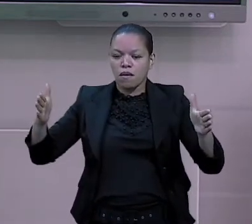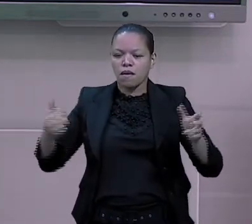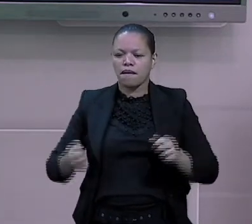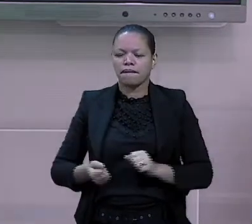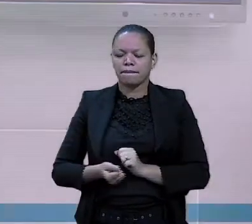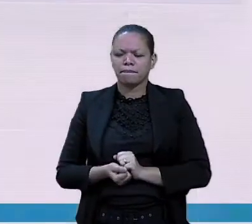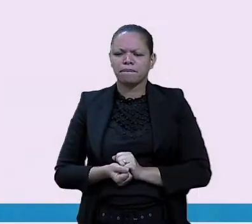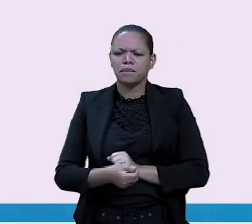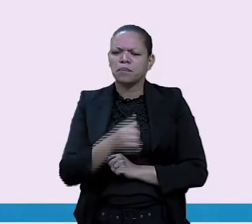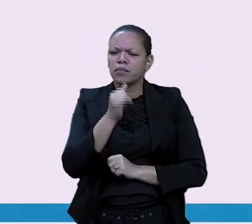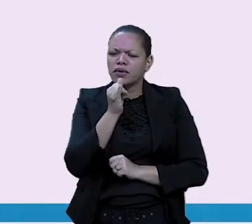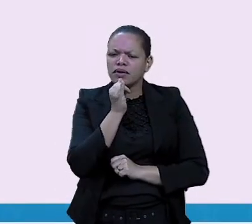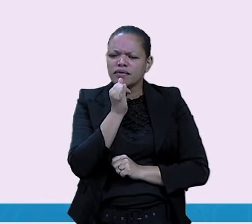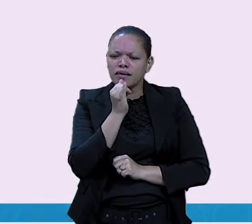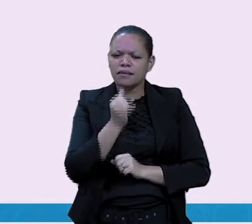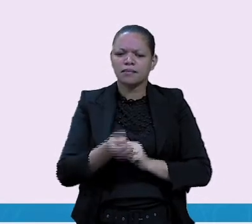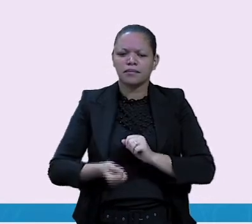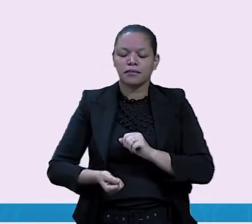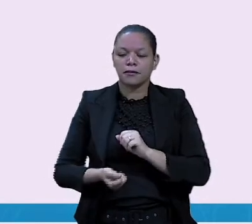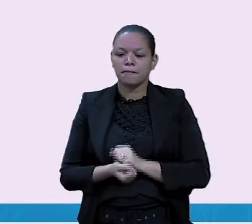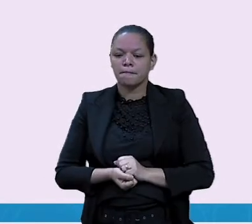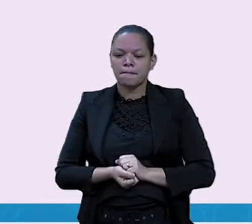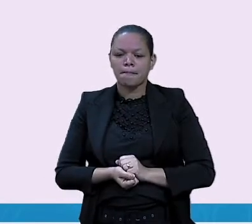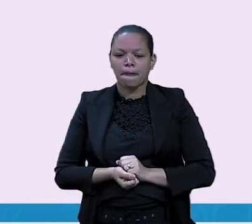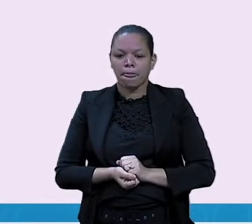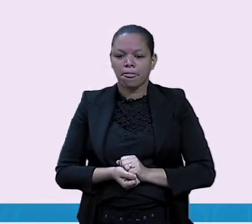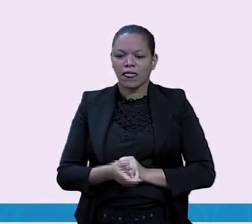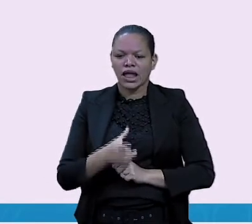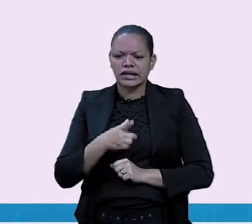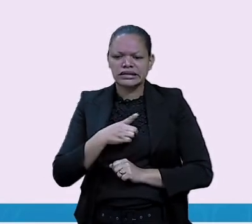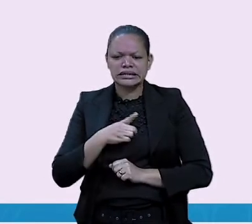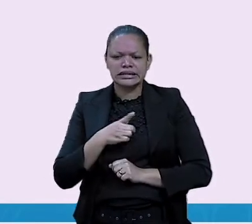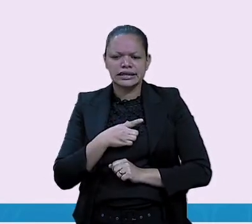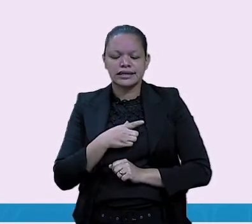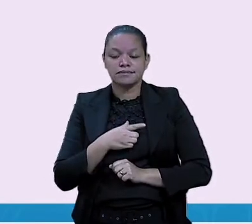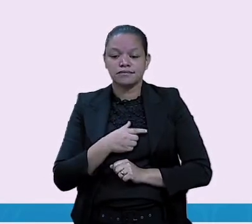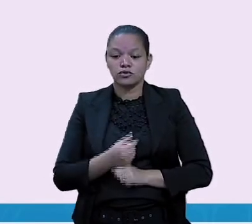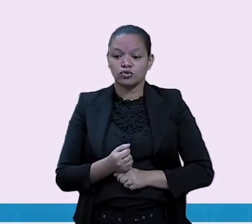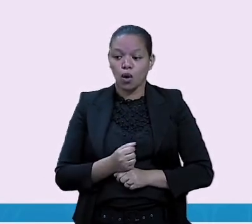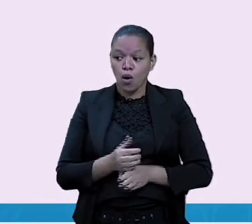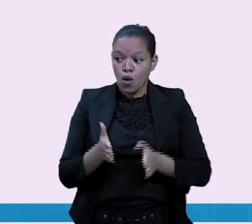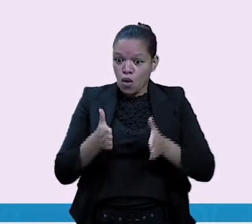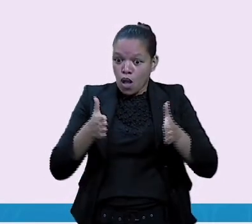O grau aumentativo do substantivo indica o tamanho